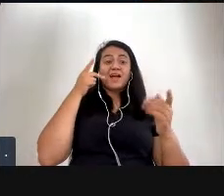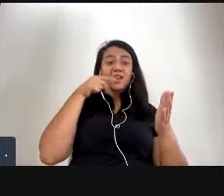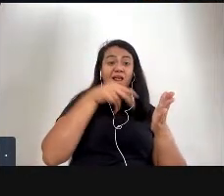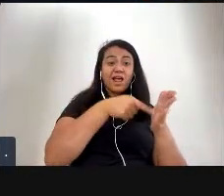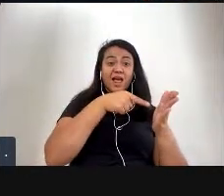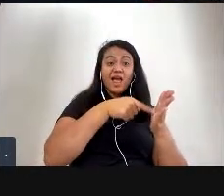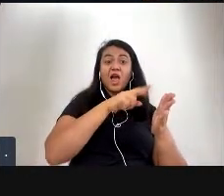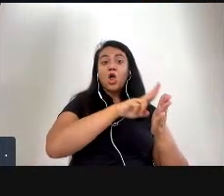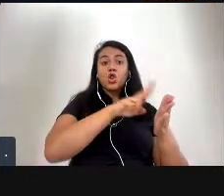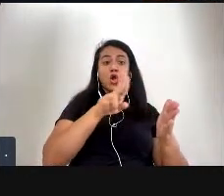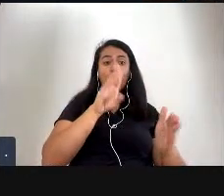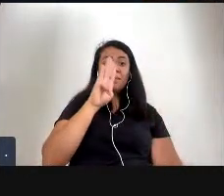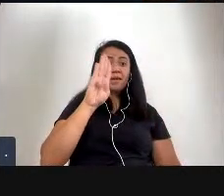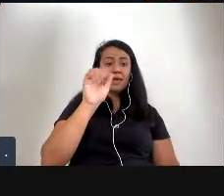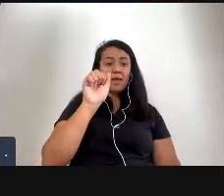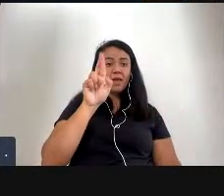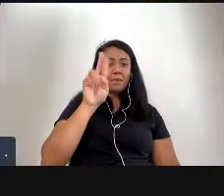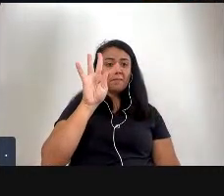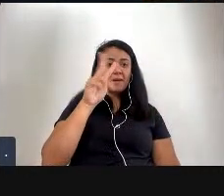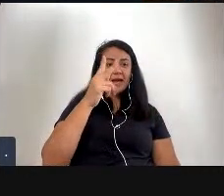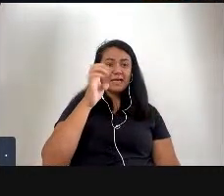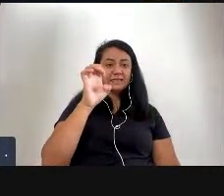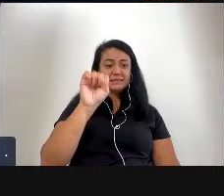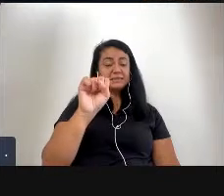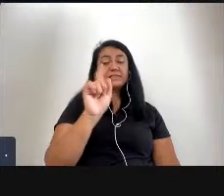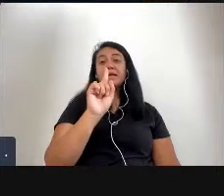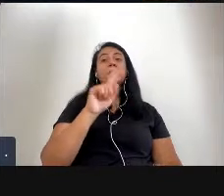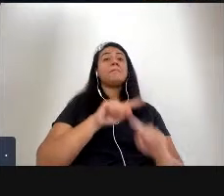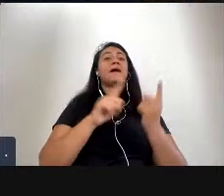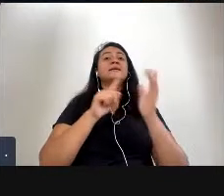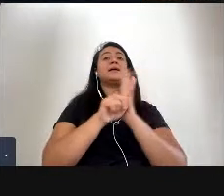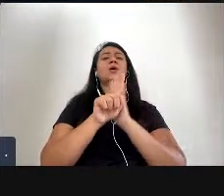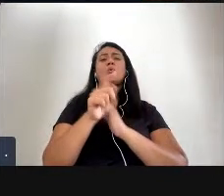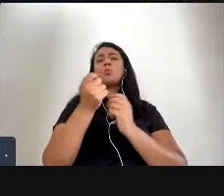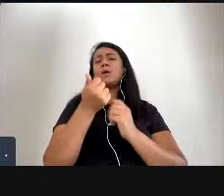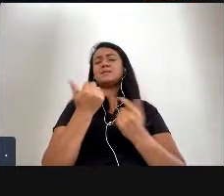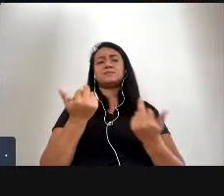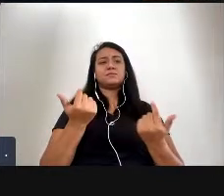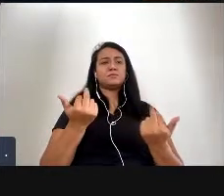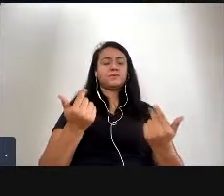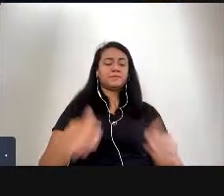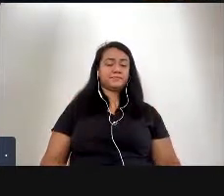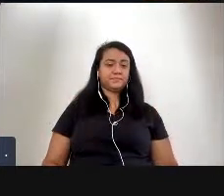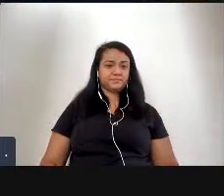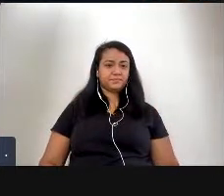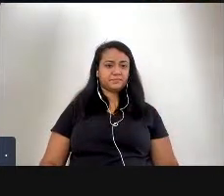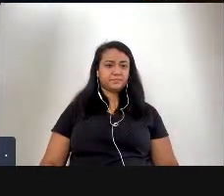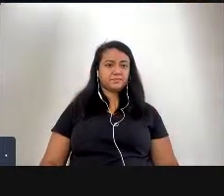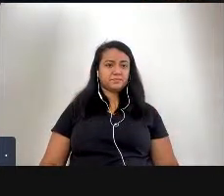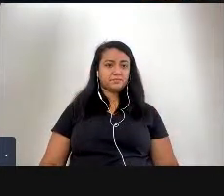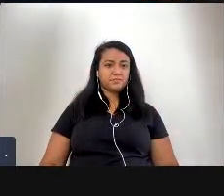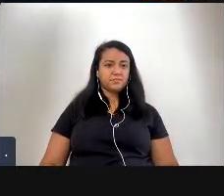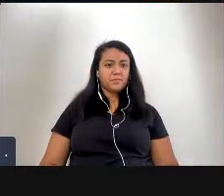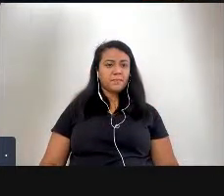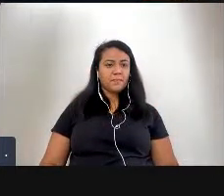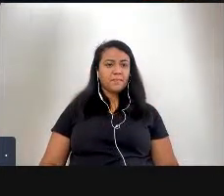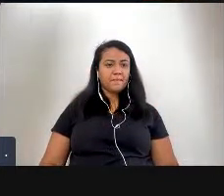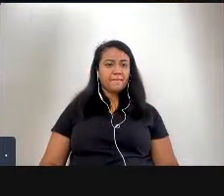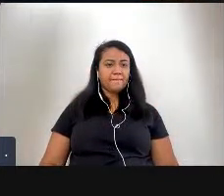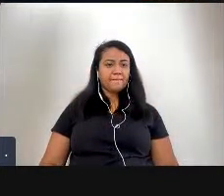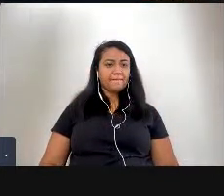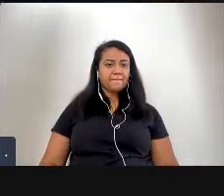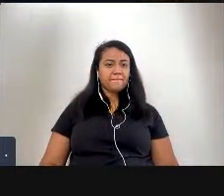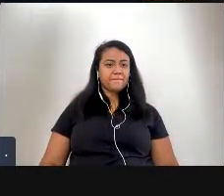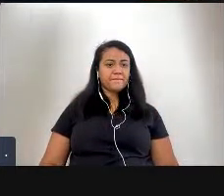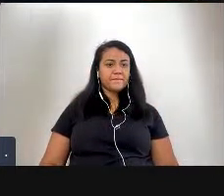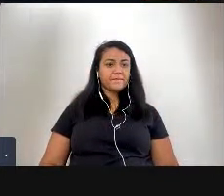quase idênticos tem o Alain Zécula para quem não une a pessoa